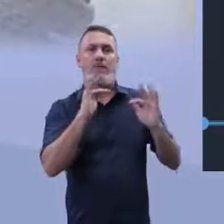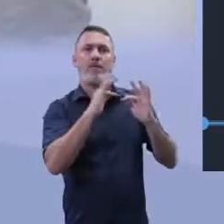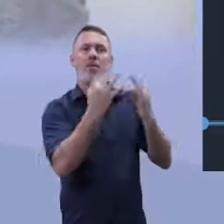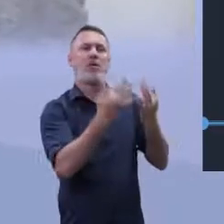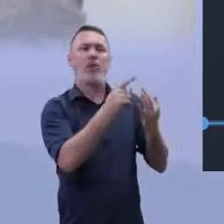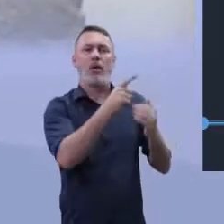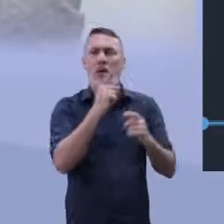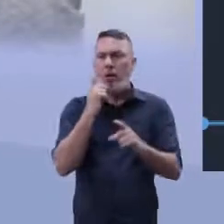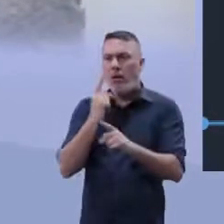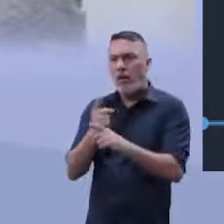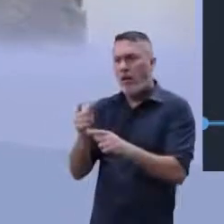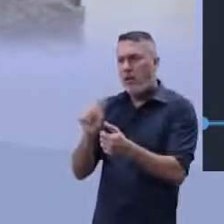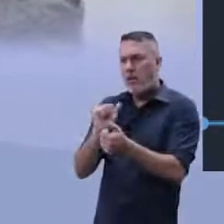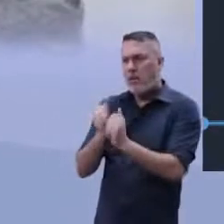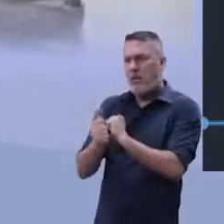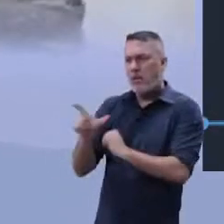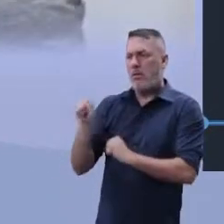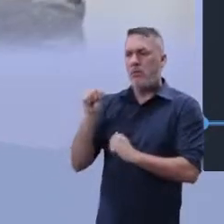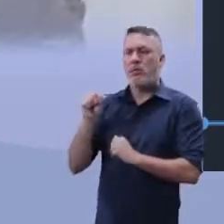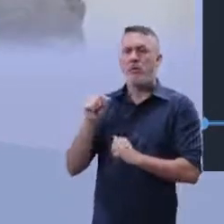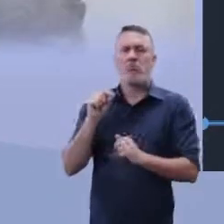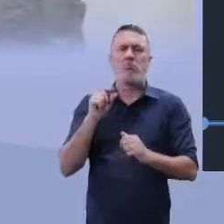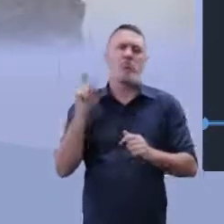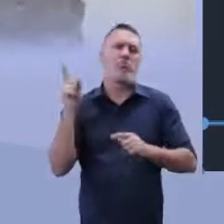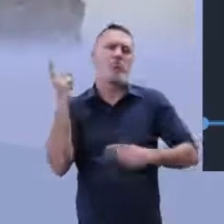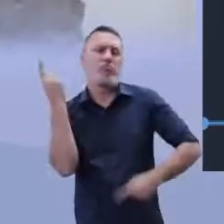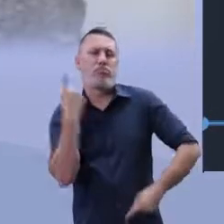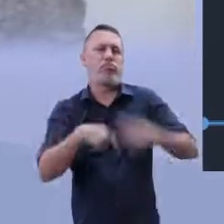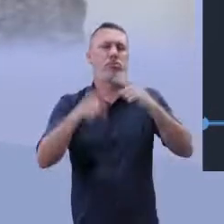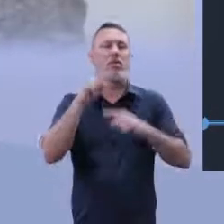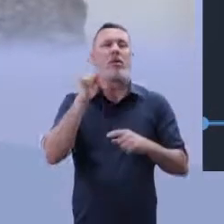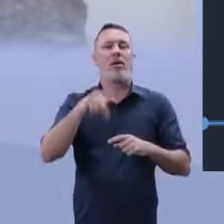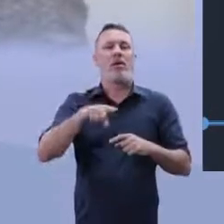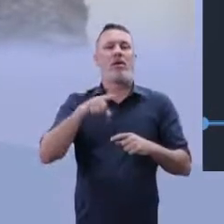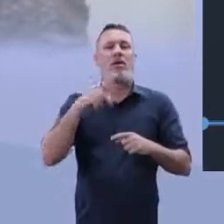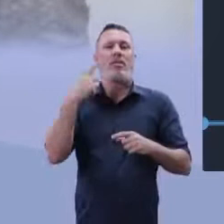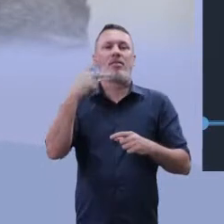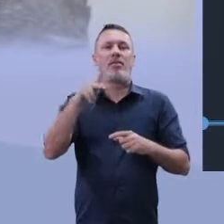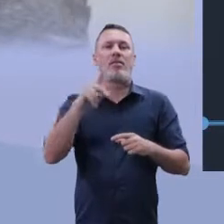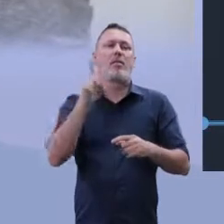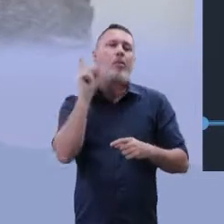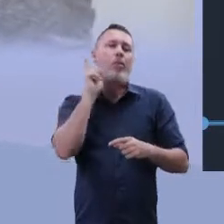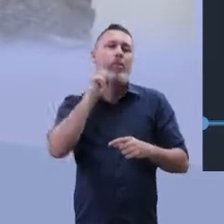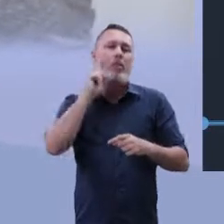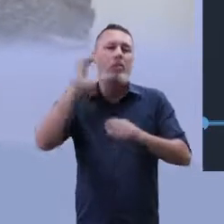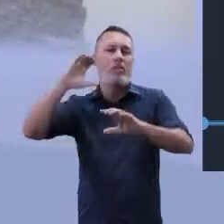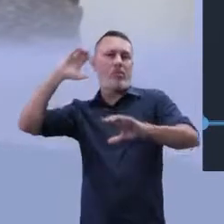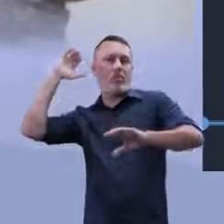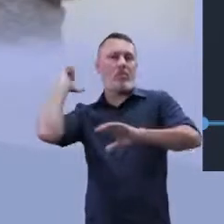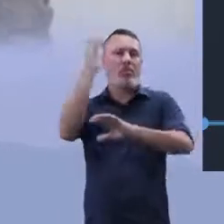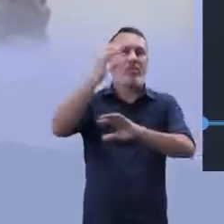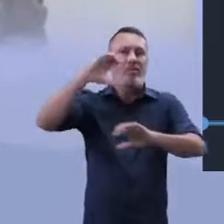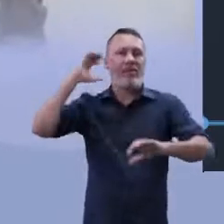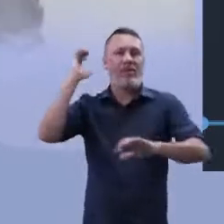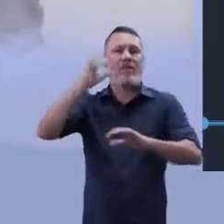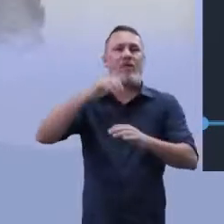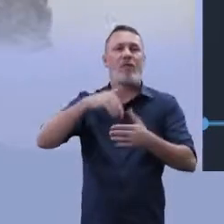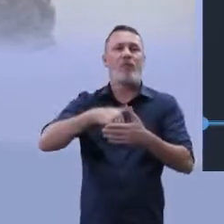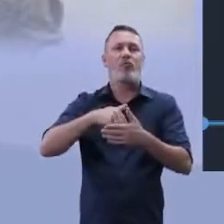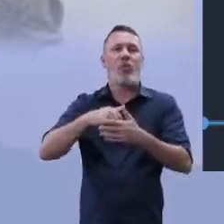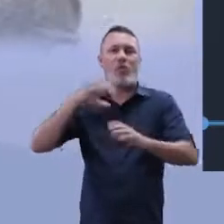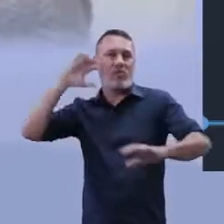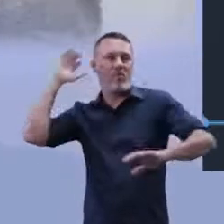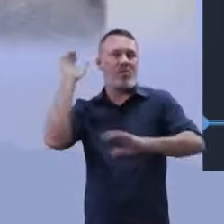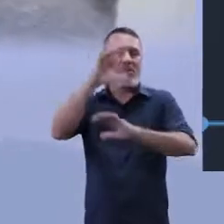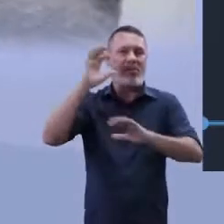Uma família descobre ali, e ele se torna depois um astro do futebol americano. Como assim, professor? Como que eu posso retratar isso